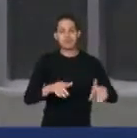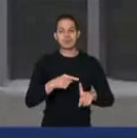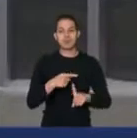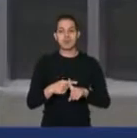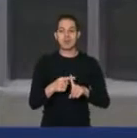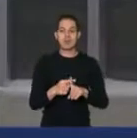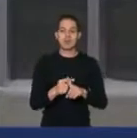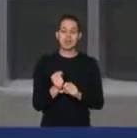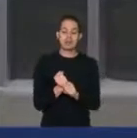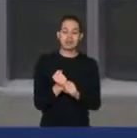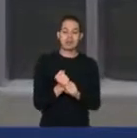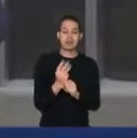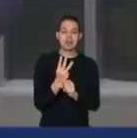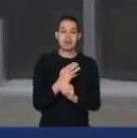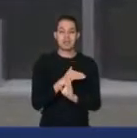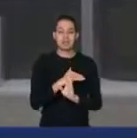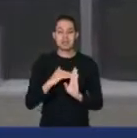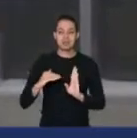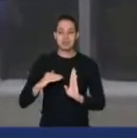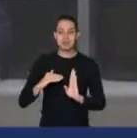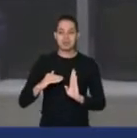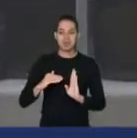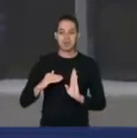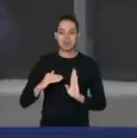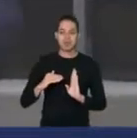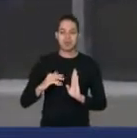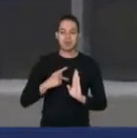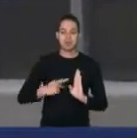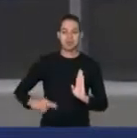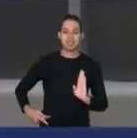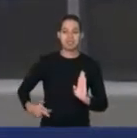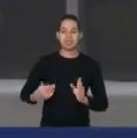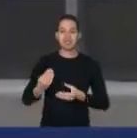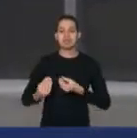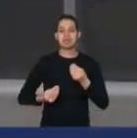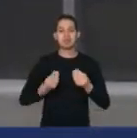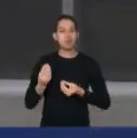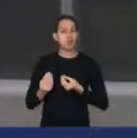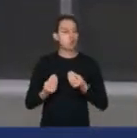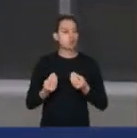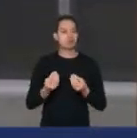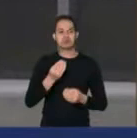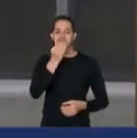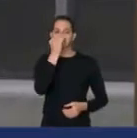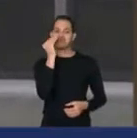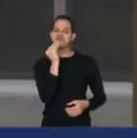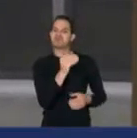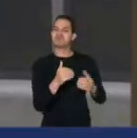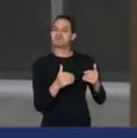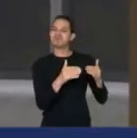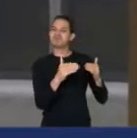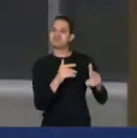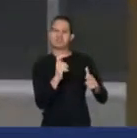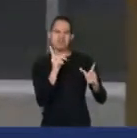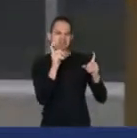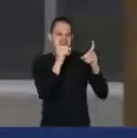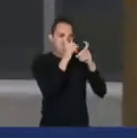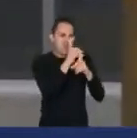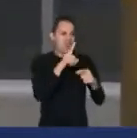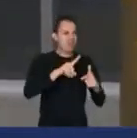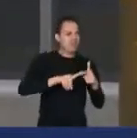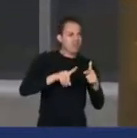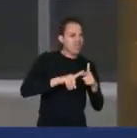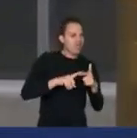três anos e meio, o senhor presidente da República não se lembrou das dificuldades do povo. Nem